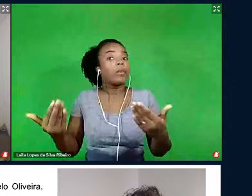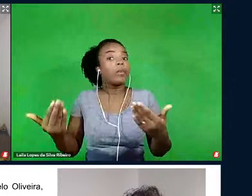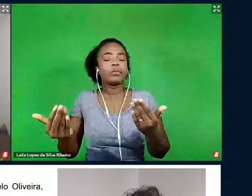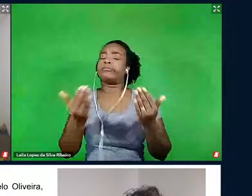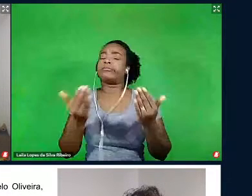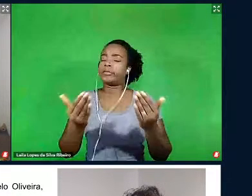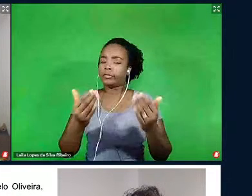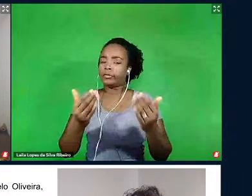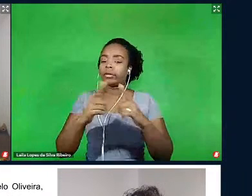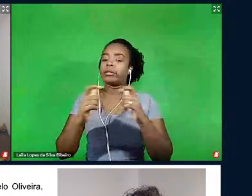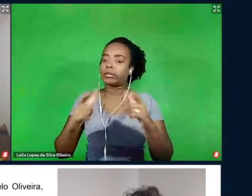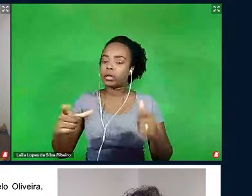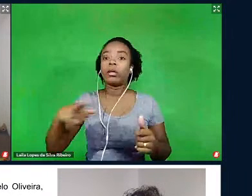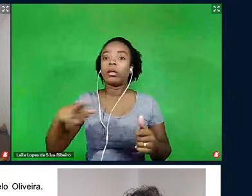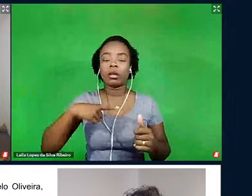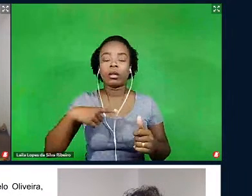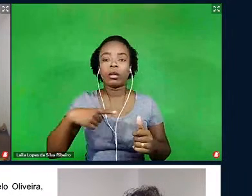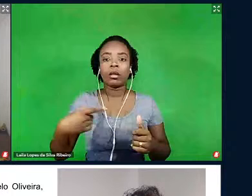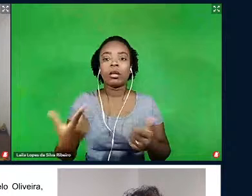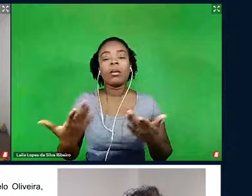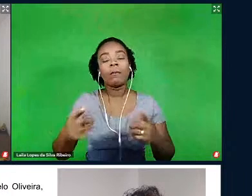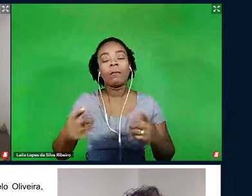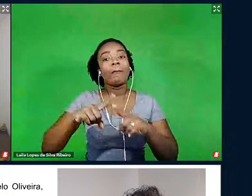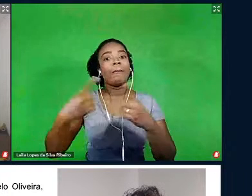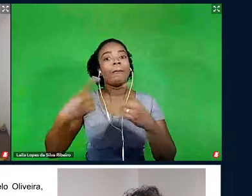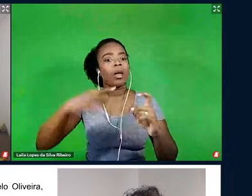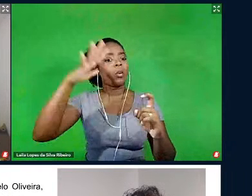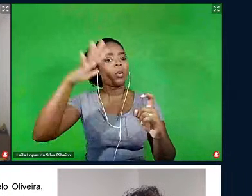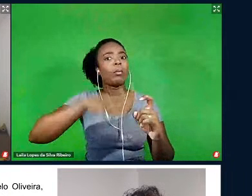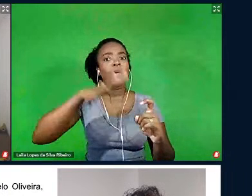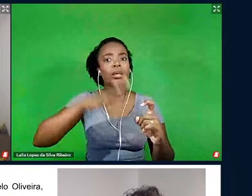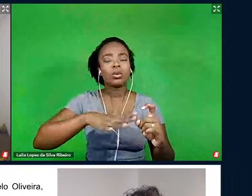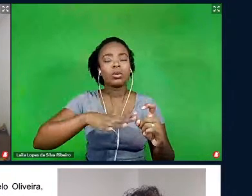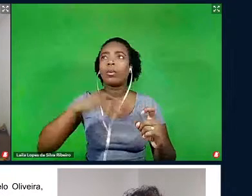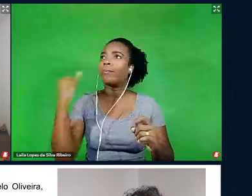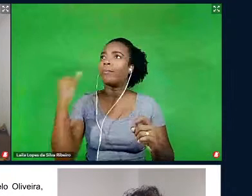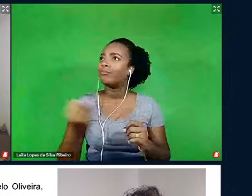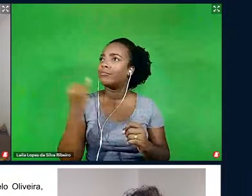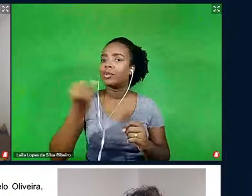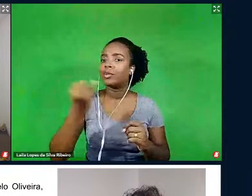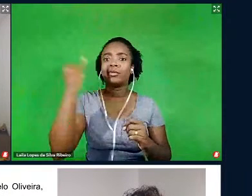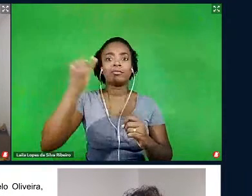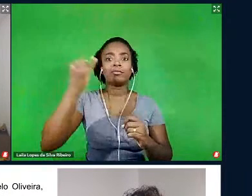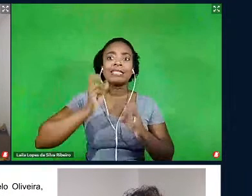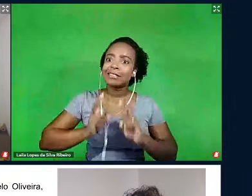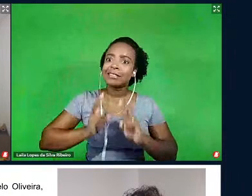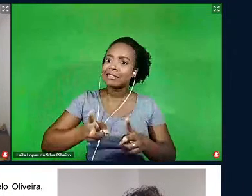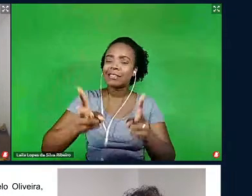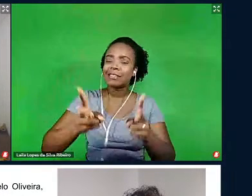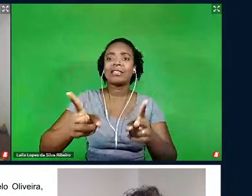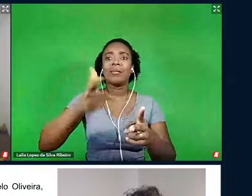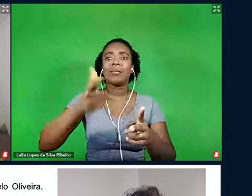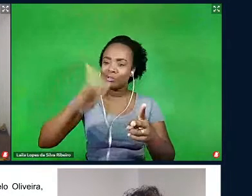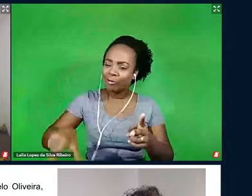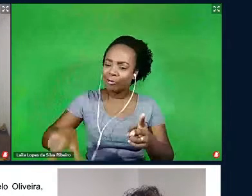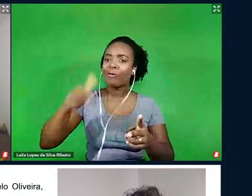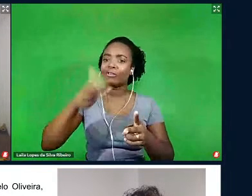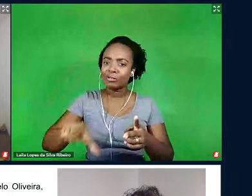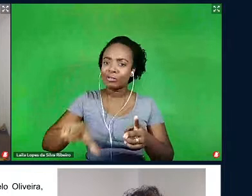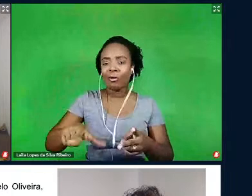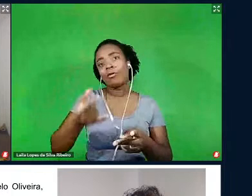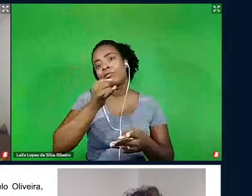ele é um mito muito importante e extremamente retomado. Ele é retomado, por exemplo, no romance